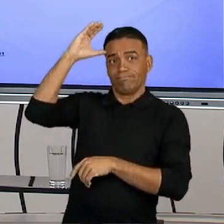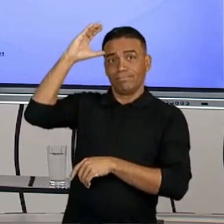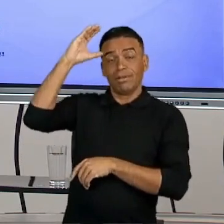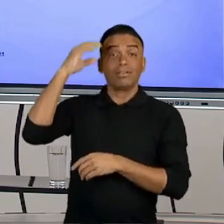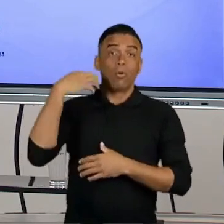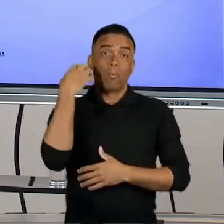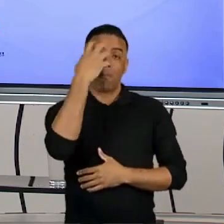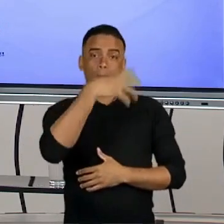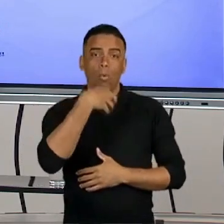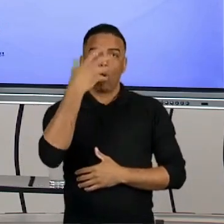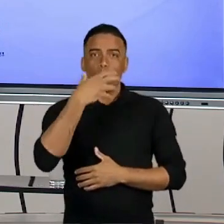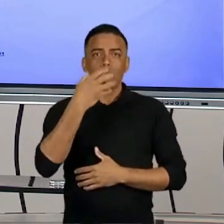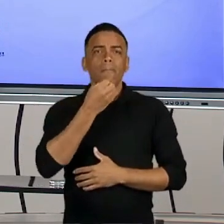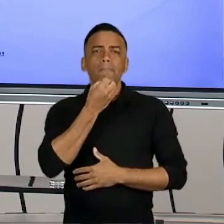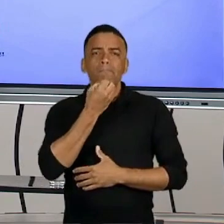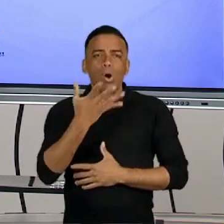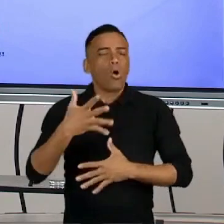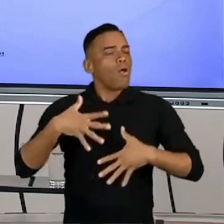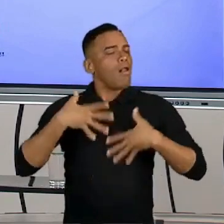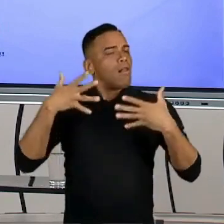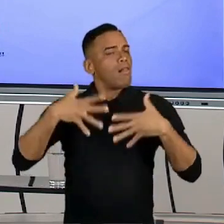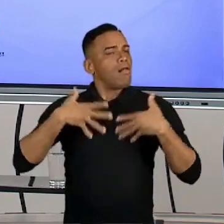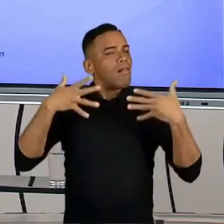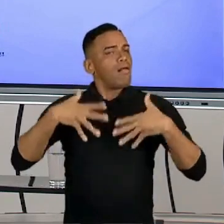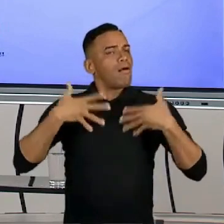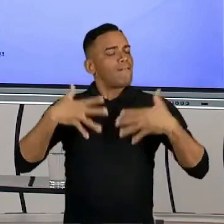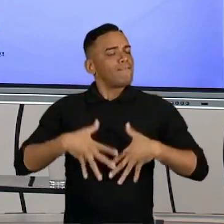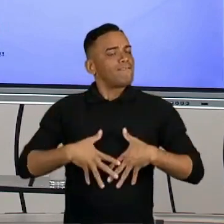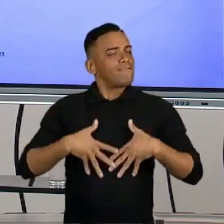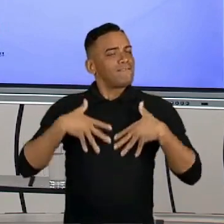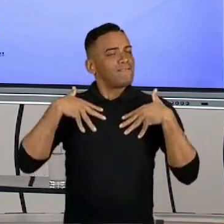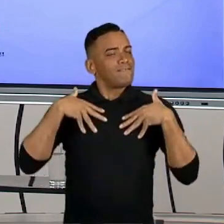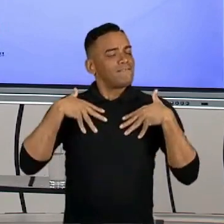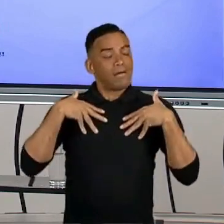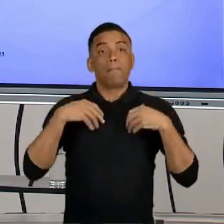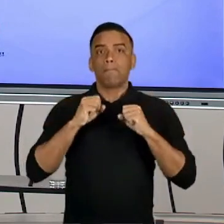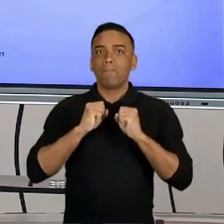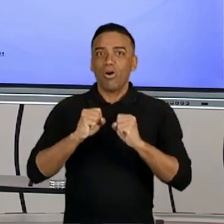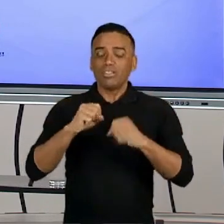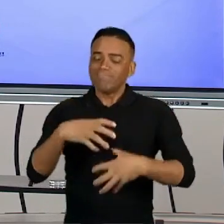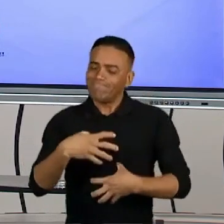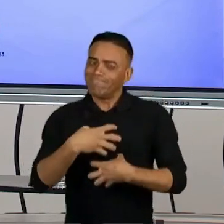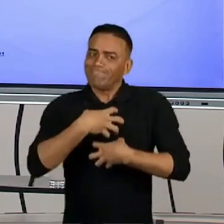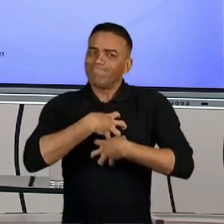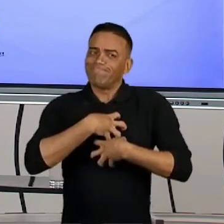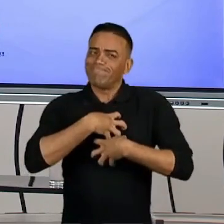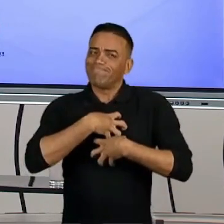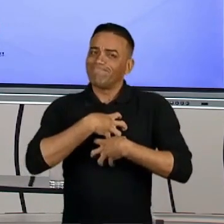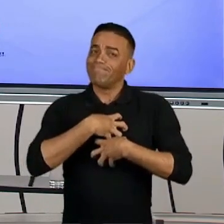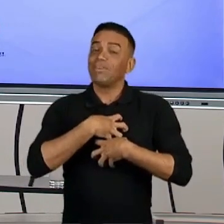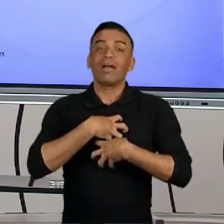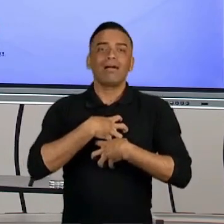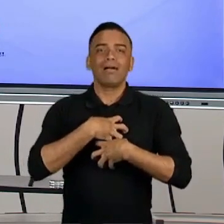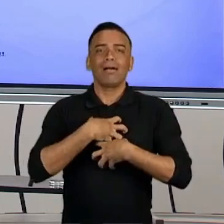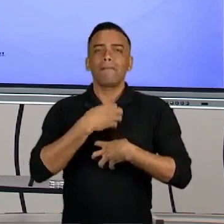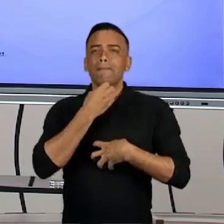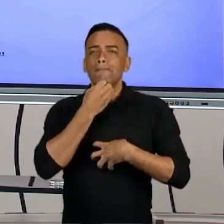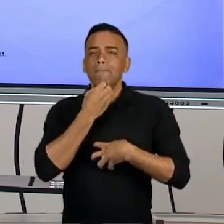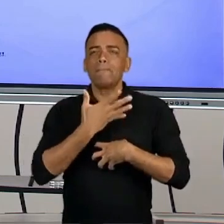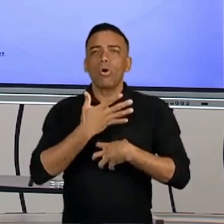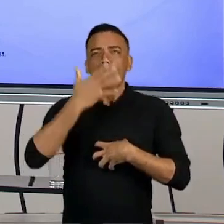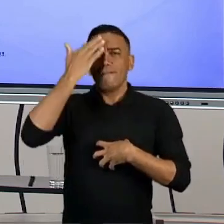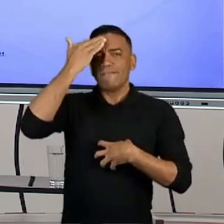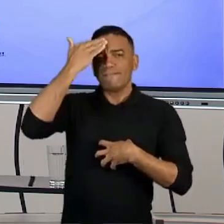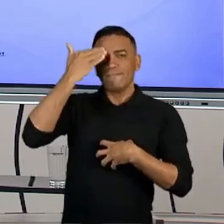ser algo de entretenimento, ser algo prazeroso, ela pode te causar muito bem fisicamente